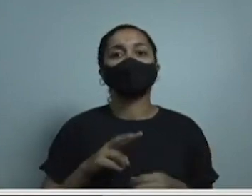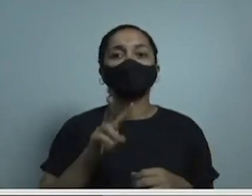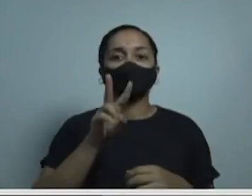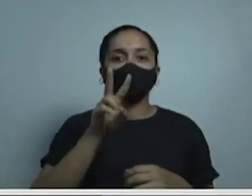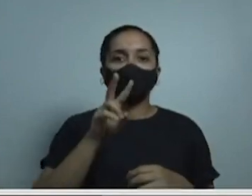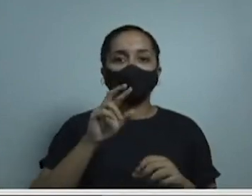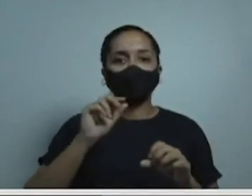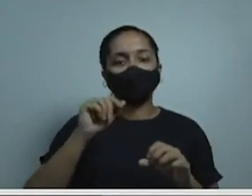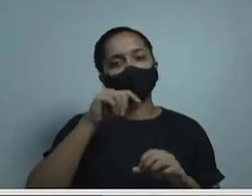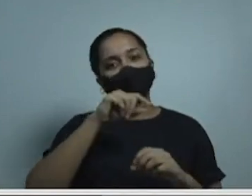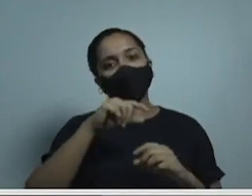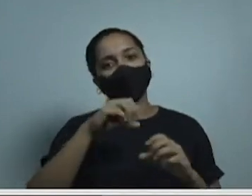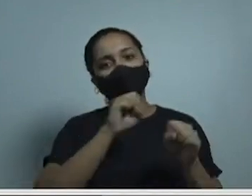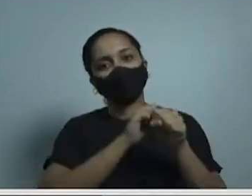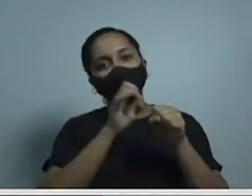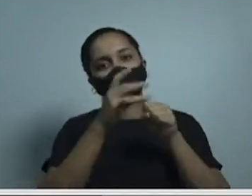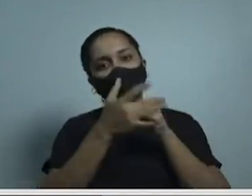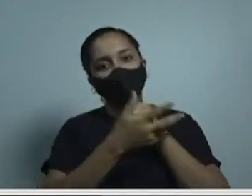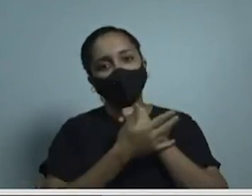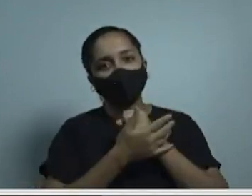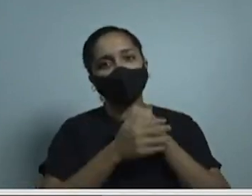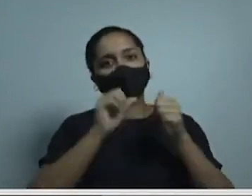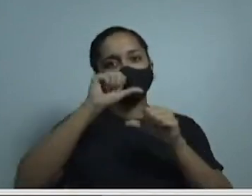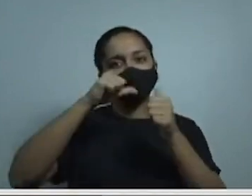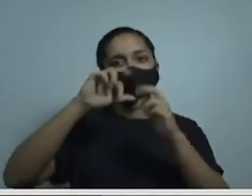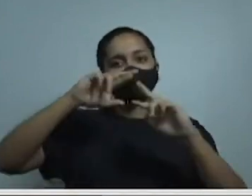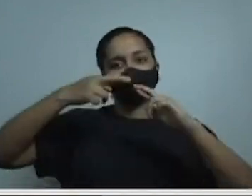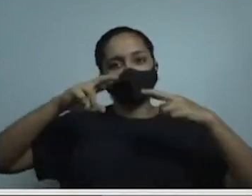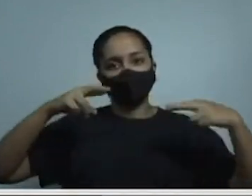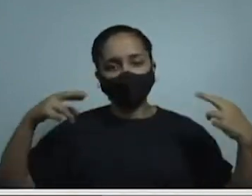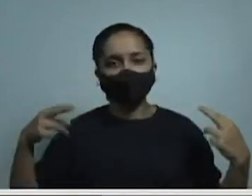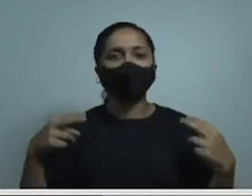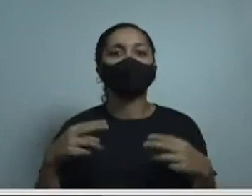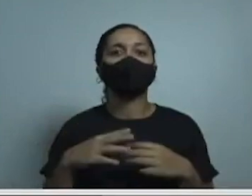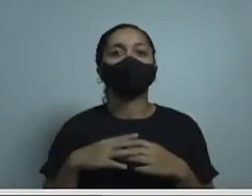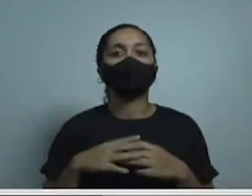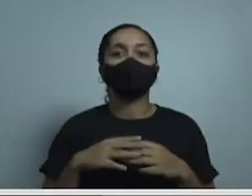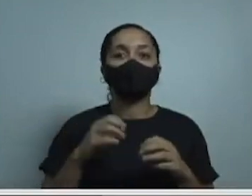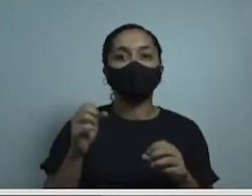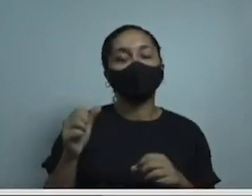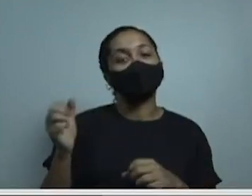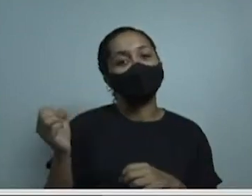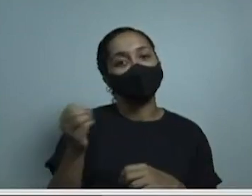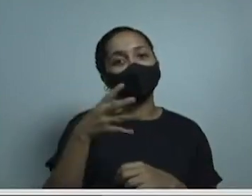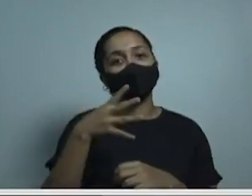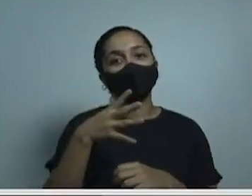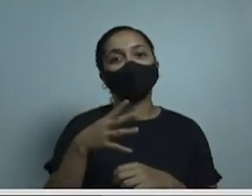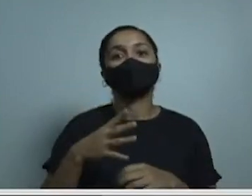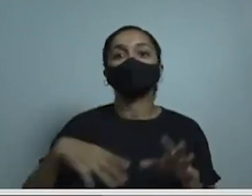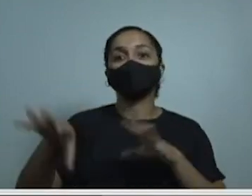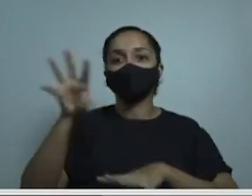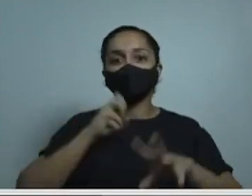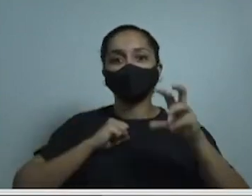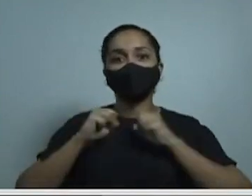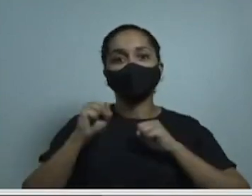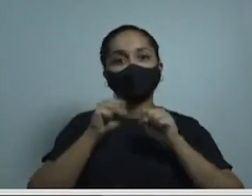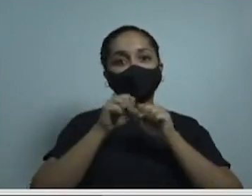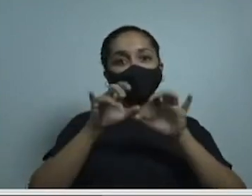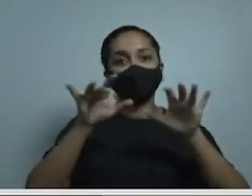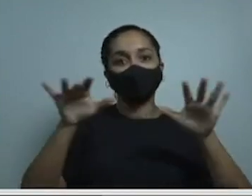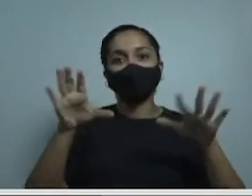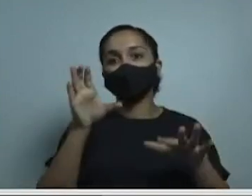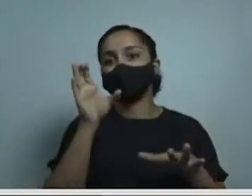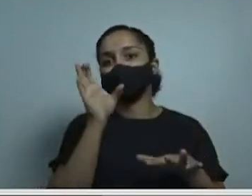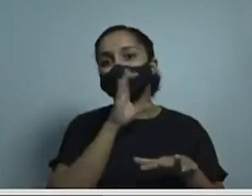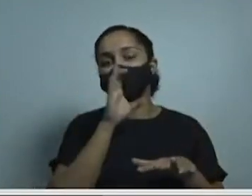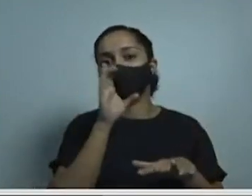número de óbitos em cima da proporção da população contagiada. As